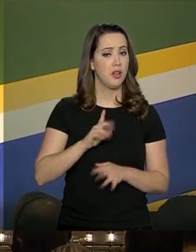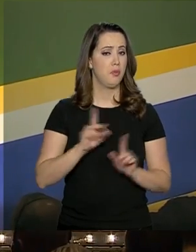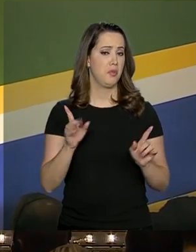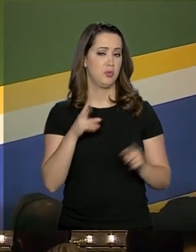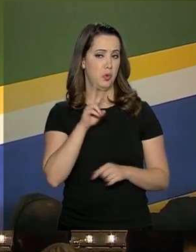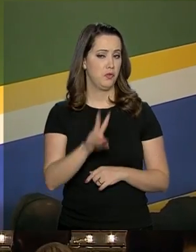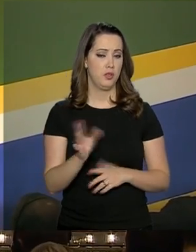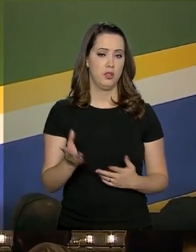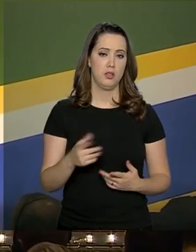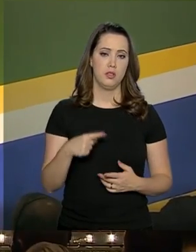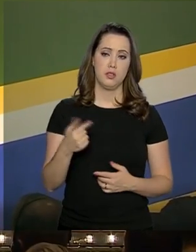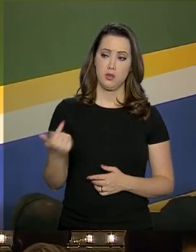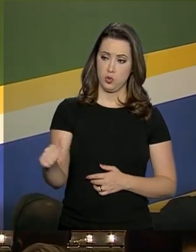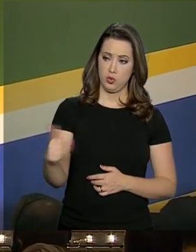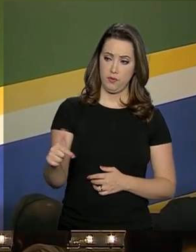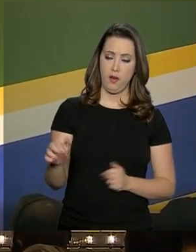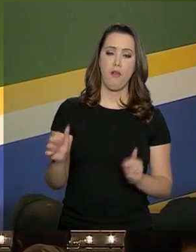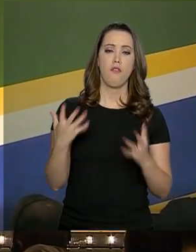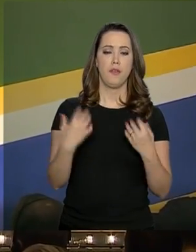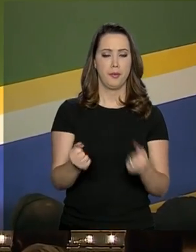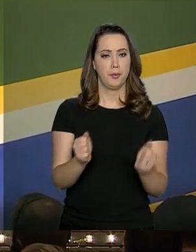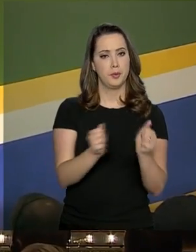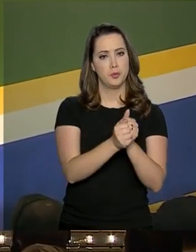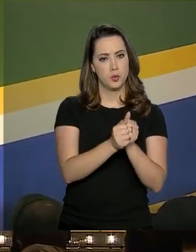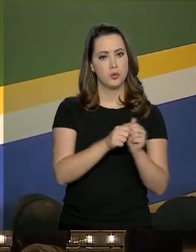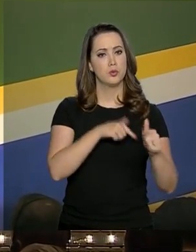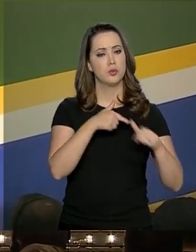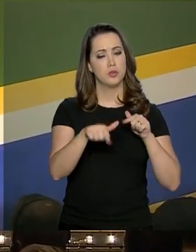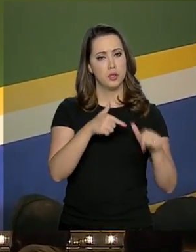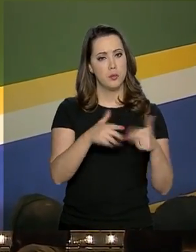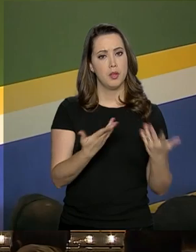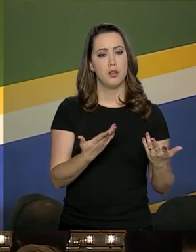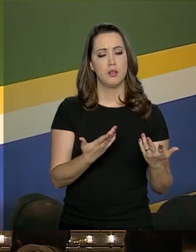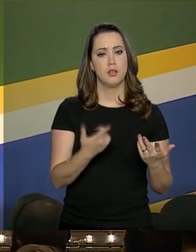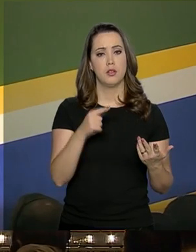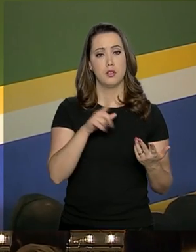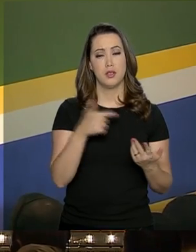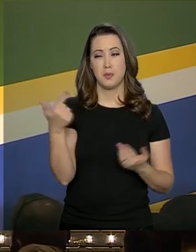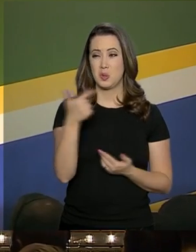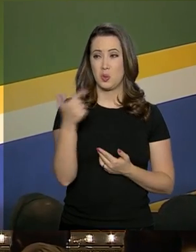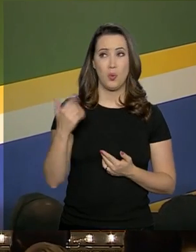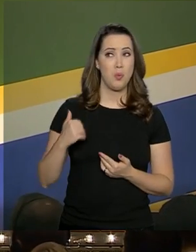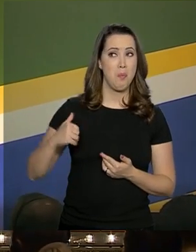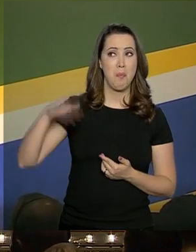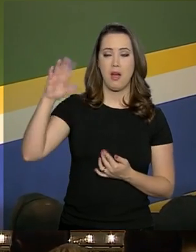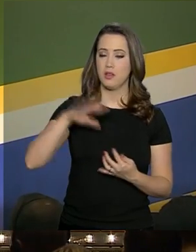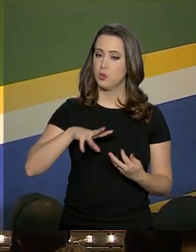juntos. Temos a segunda maior reserva de grafite do mundo,